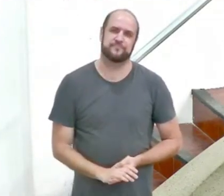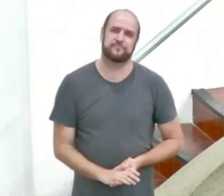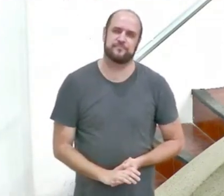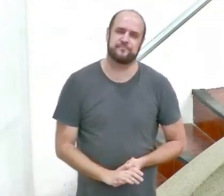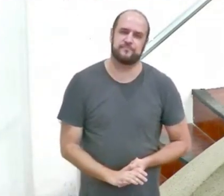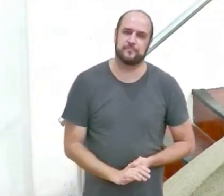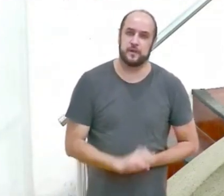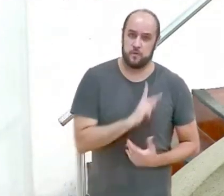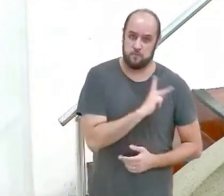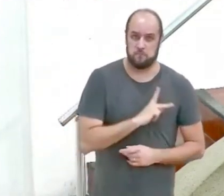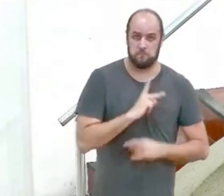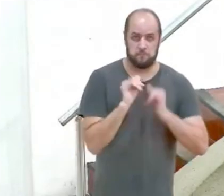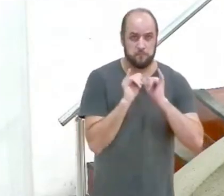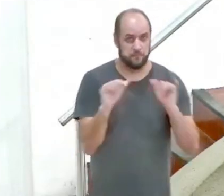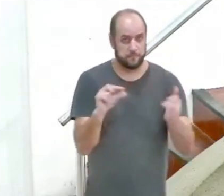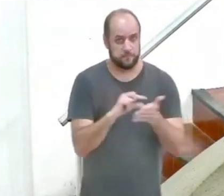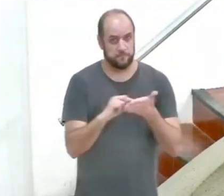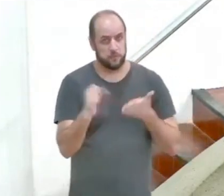início do verso 8